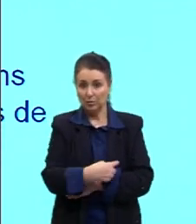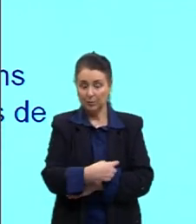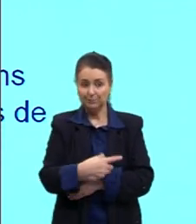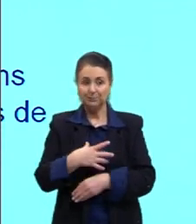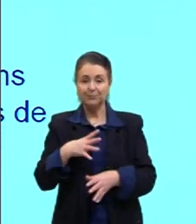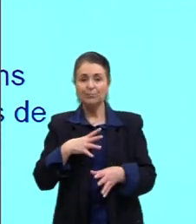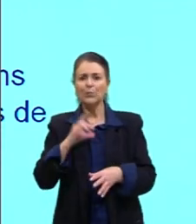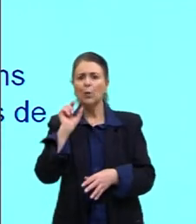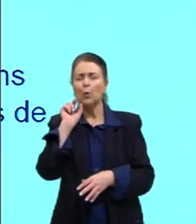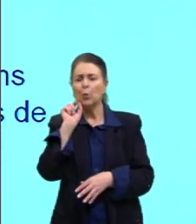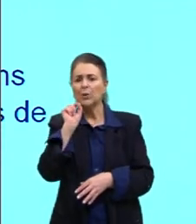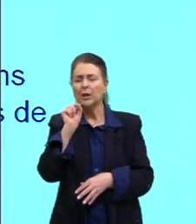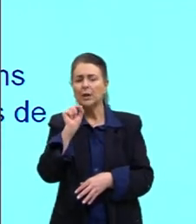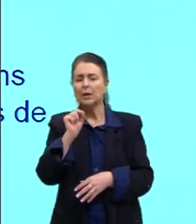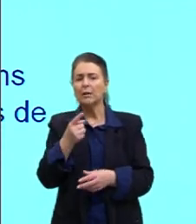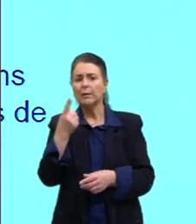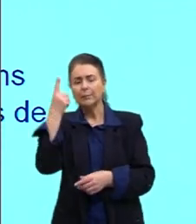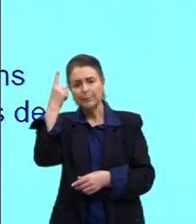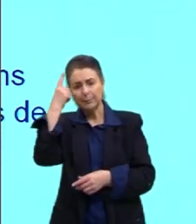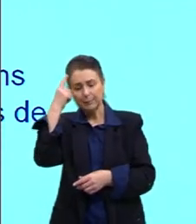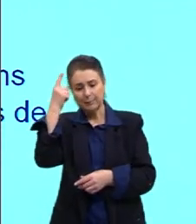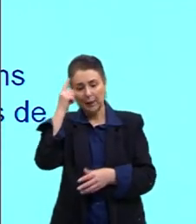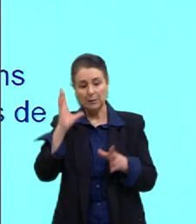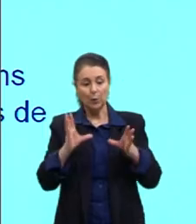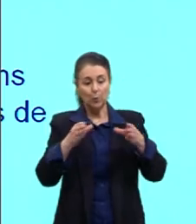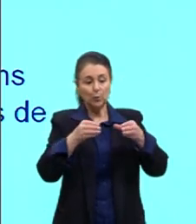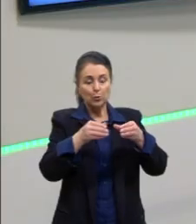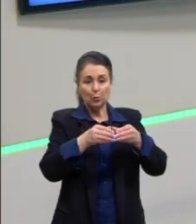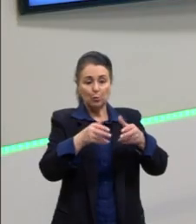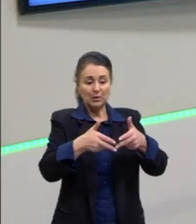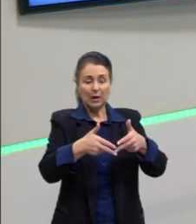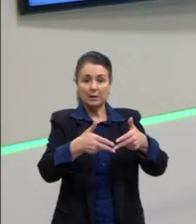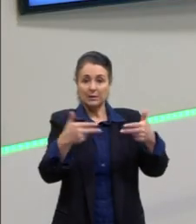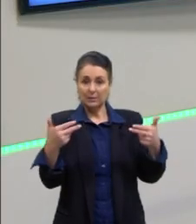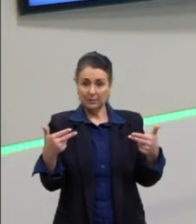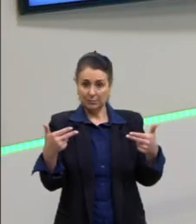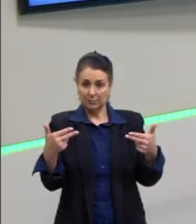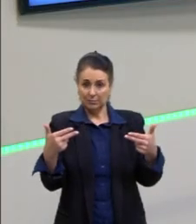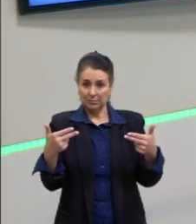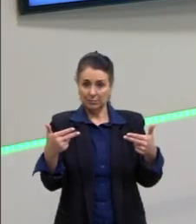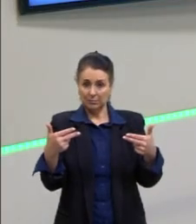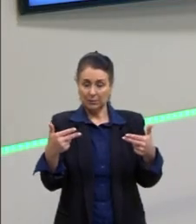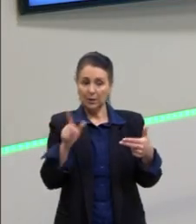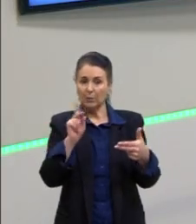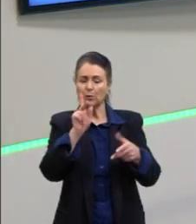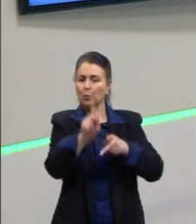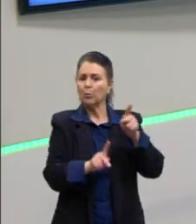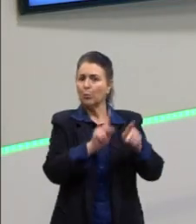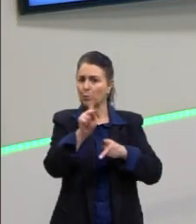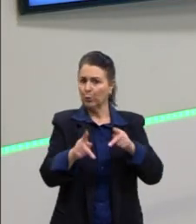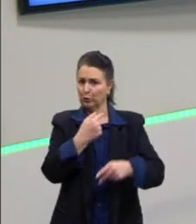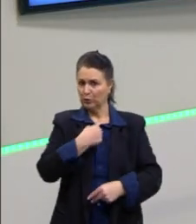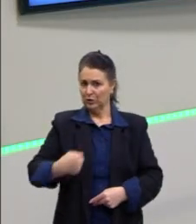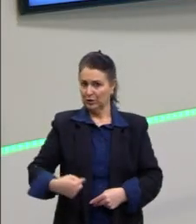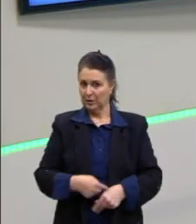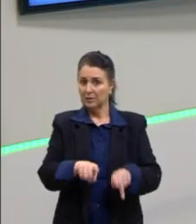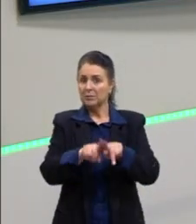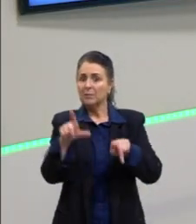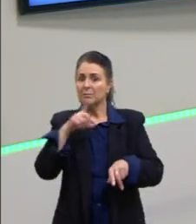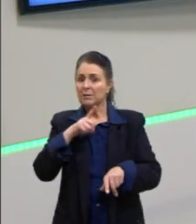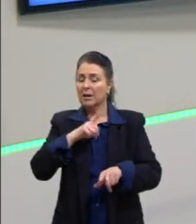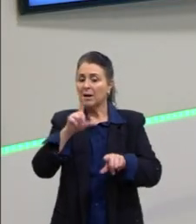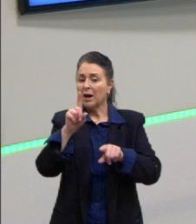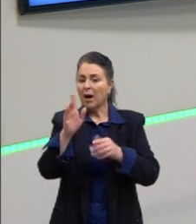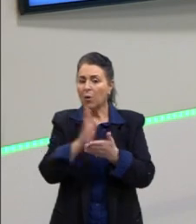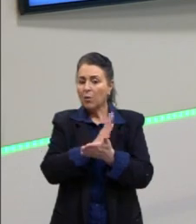ali, certo? As minorias. Não só, propriamente, o povo chinês, tá? Mas você tem algumas